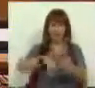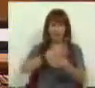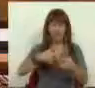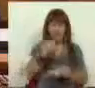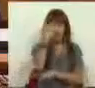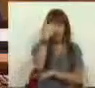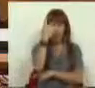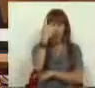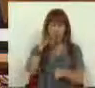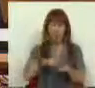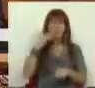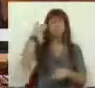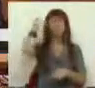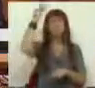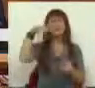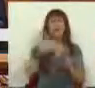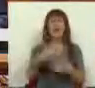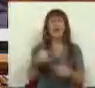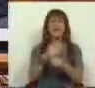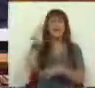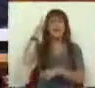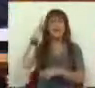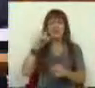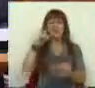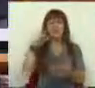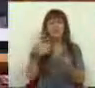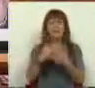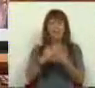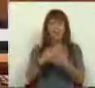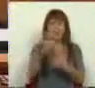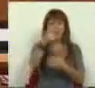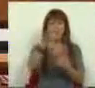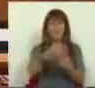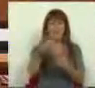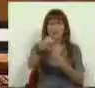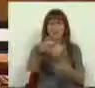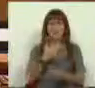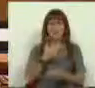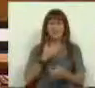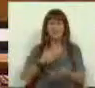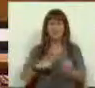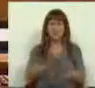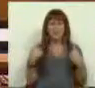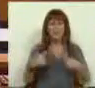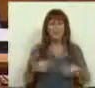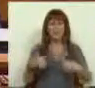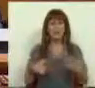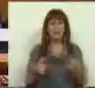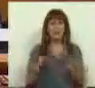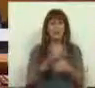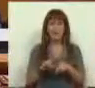plano de futuro para a Madeira, que garantisse o pagamento das dívidas que nós contraímos,